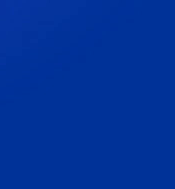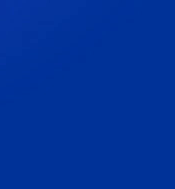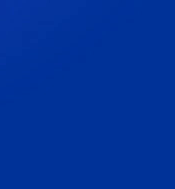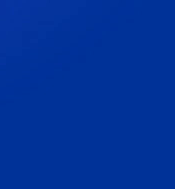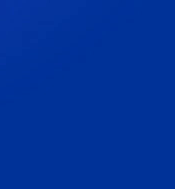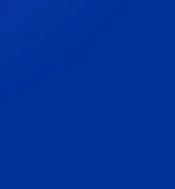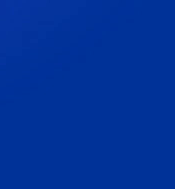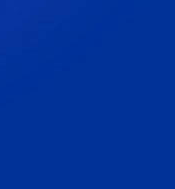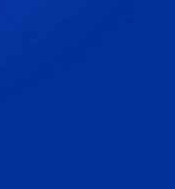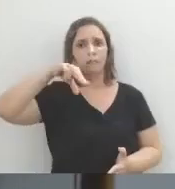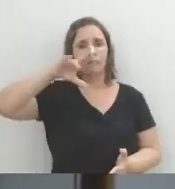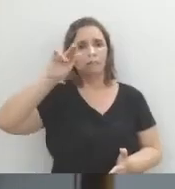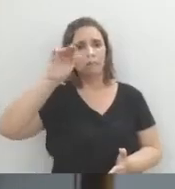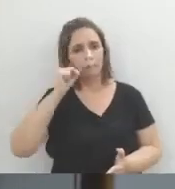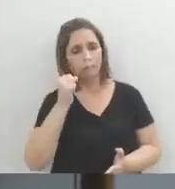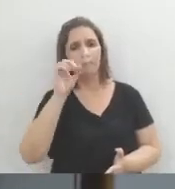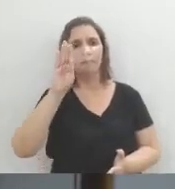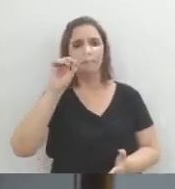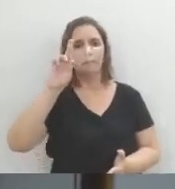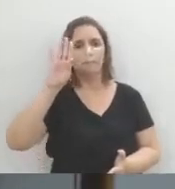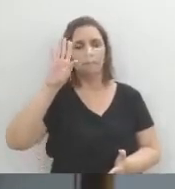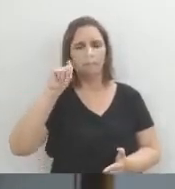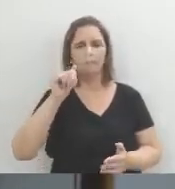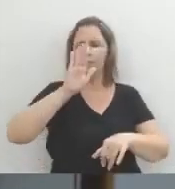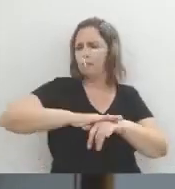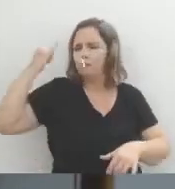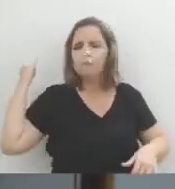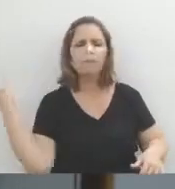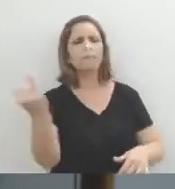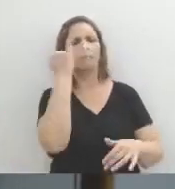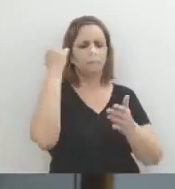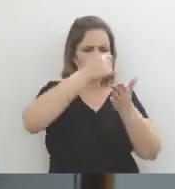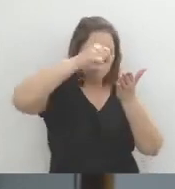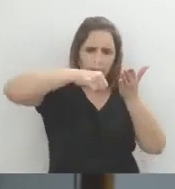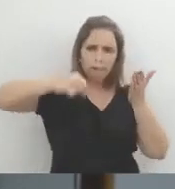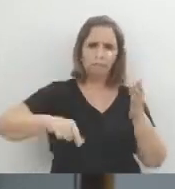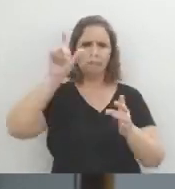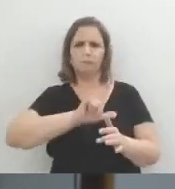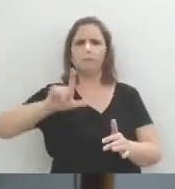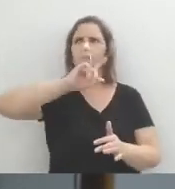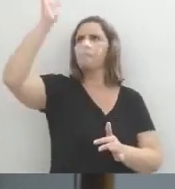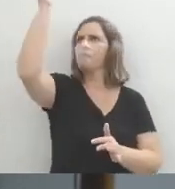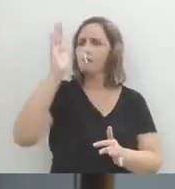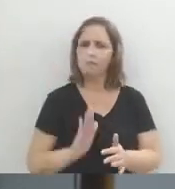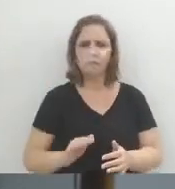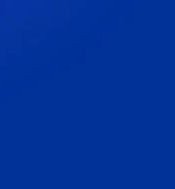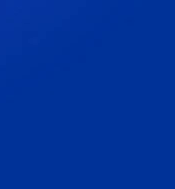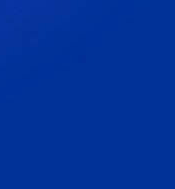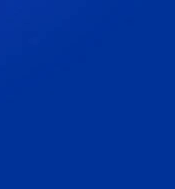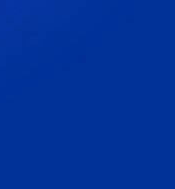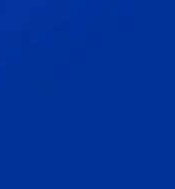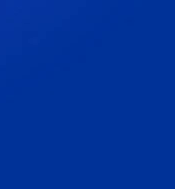do maior escritor de literatura, da nossa literatura, da literatura brasileira, Machado de Assis,